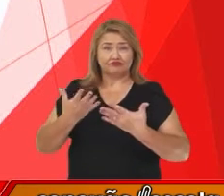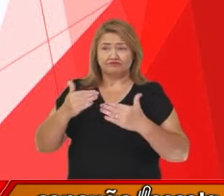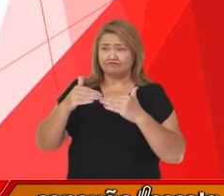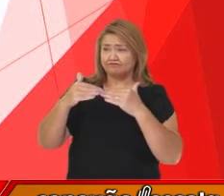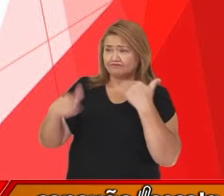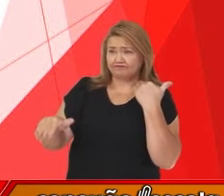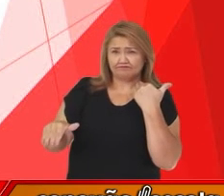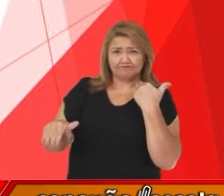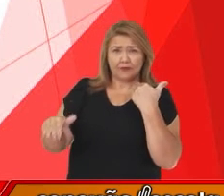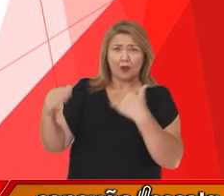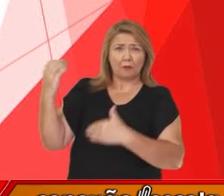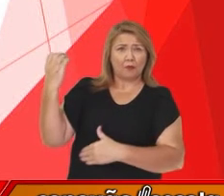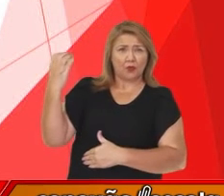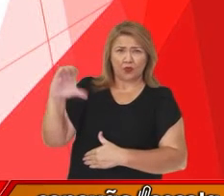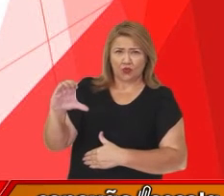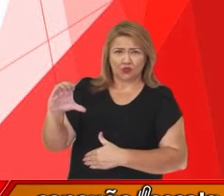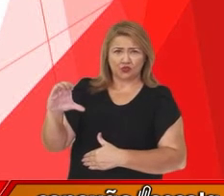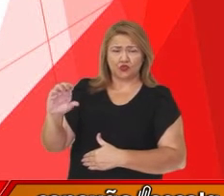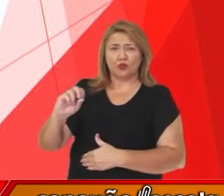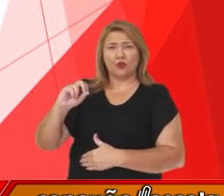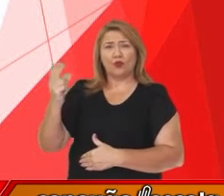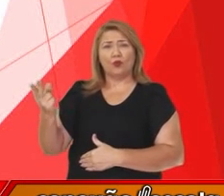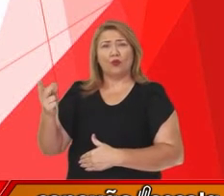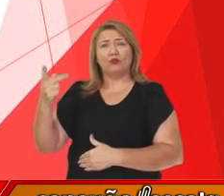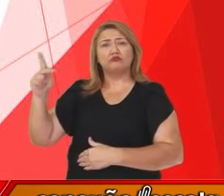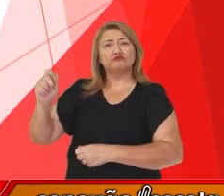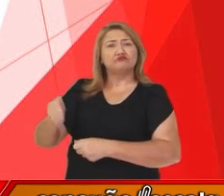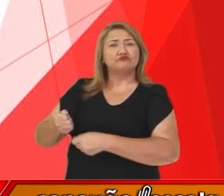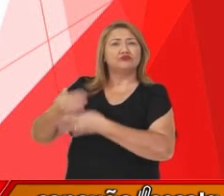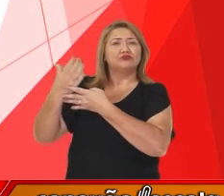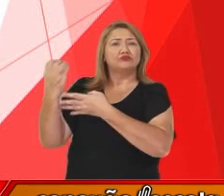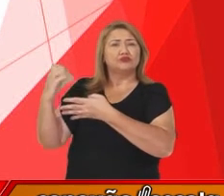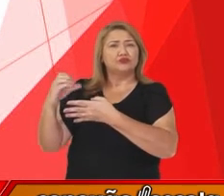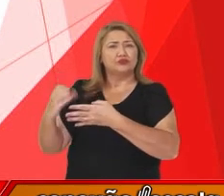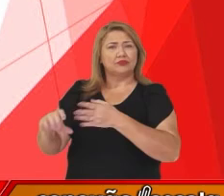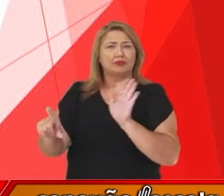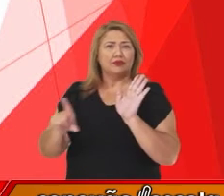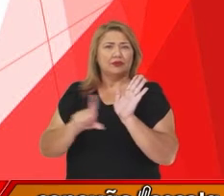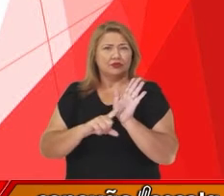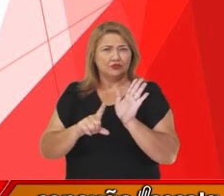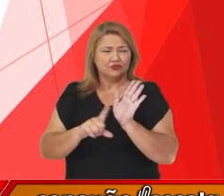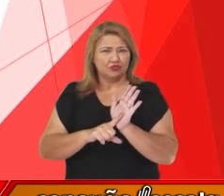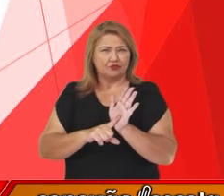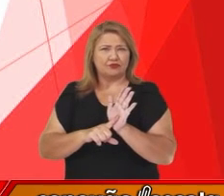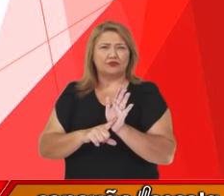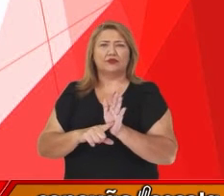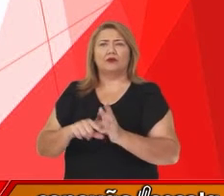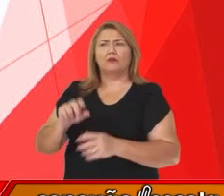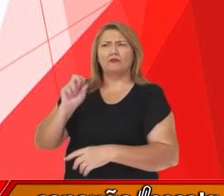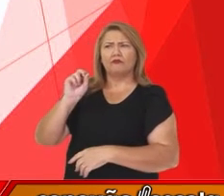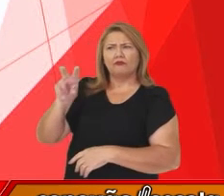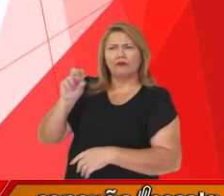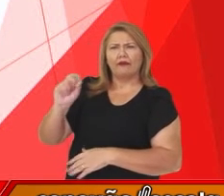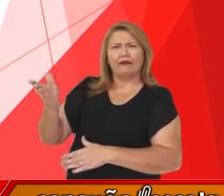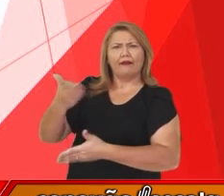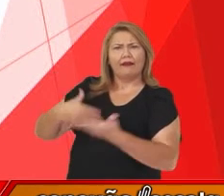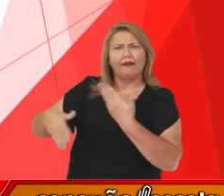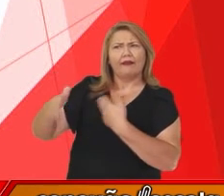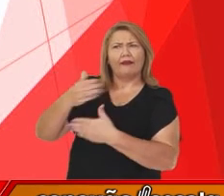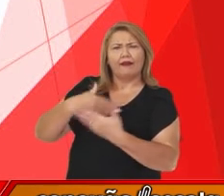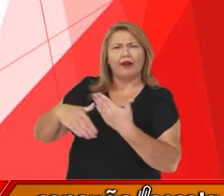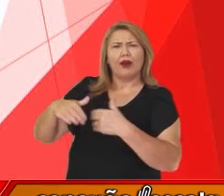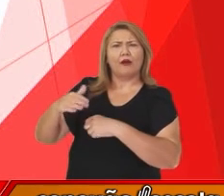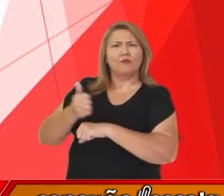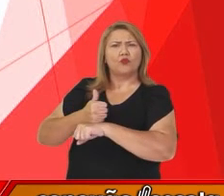com algum poste ou comentário anterior de cunho negativo, evidência de engajamento com